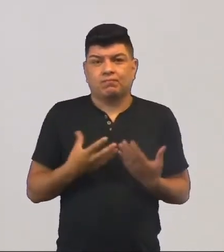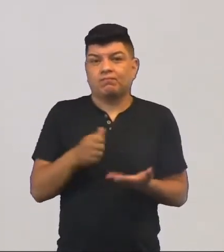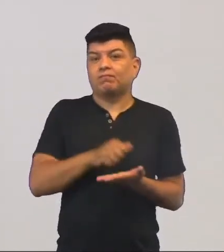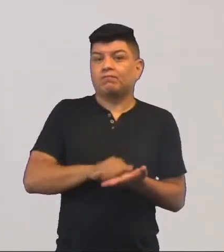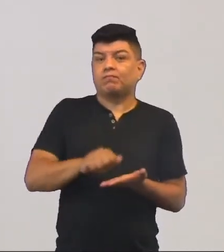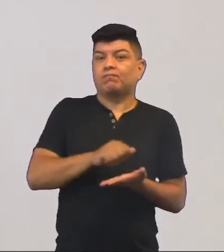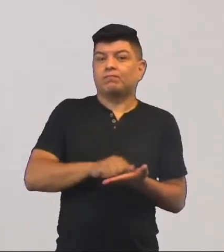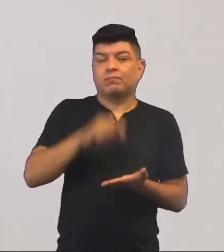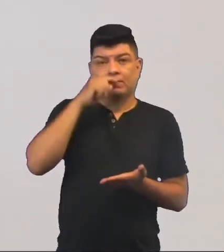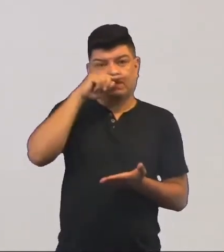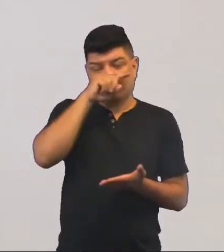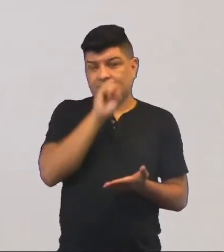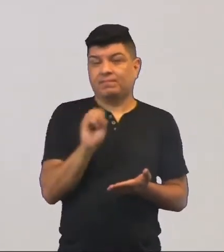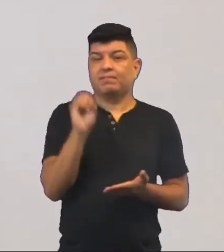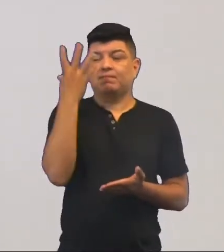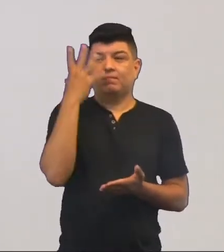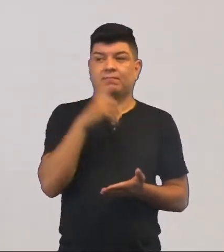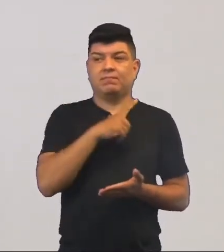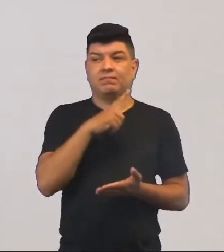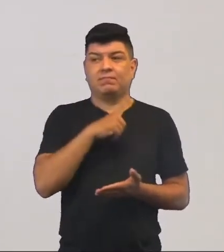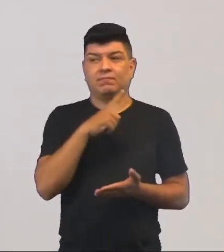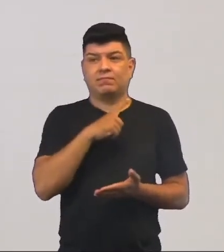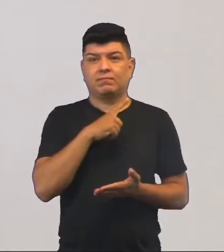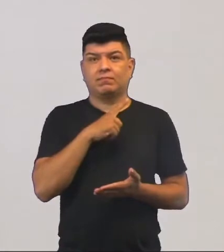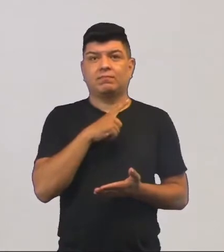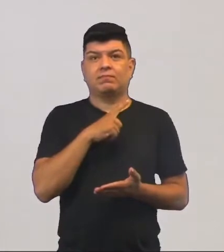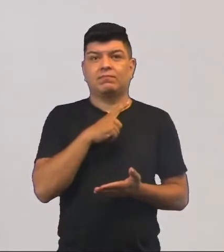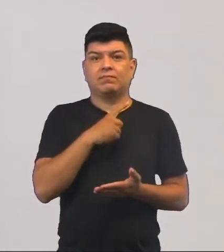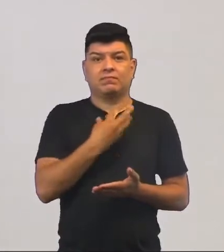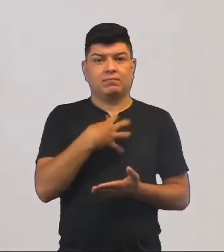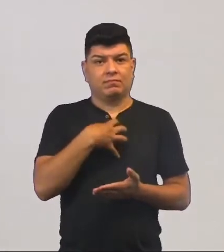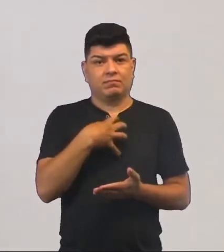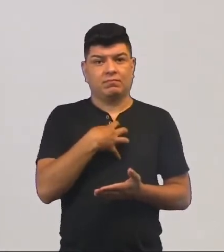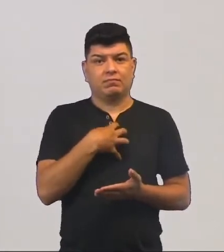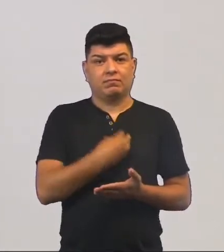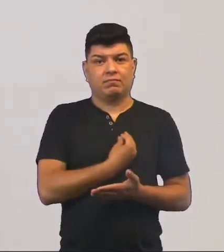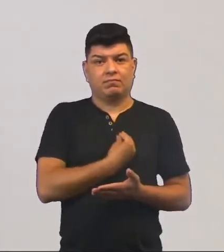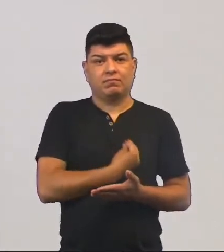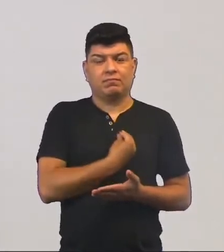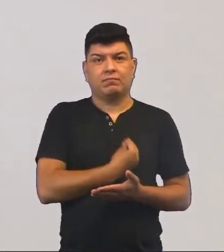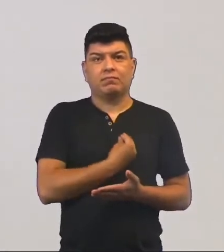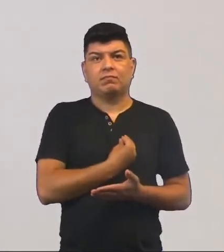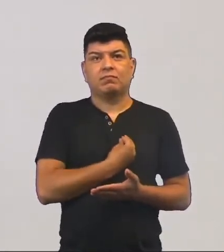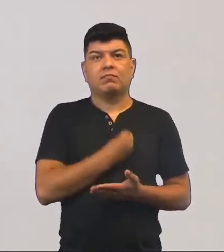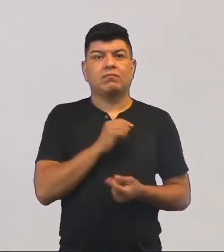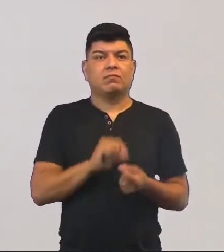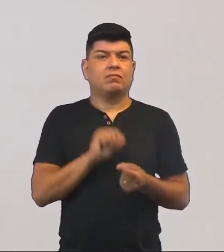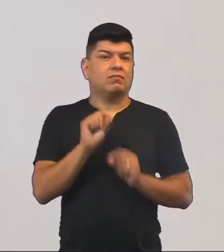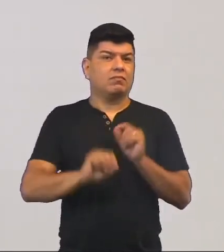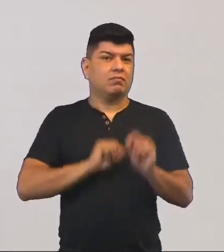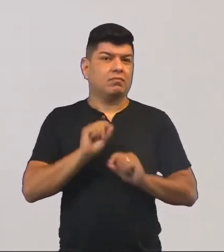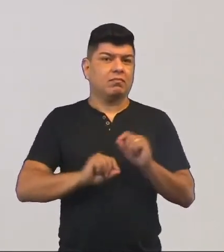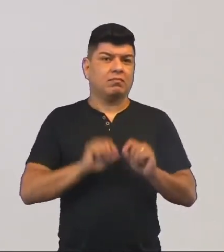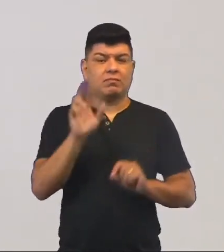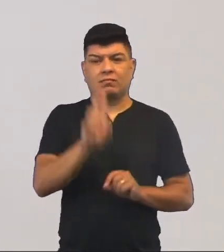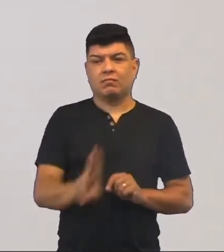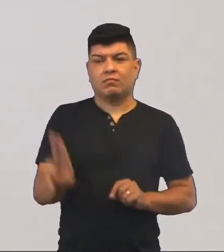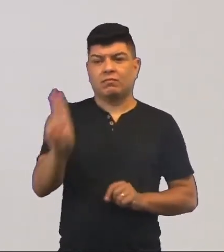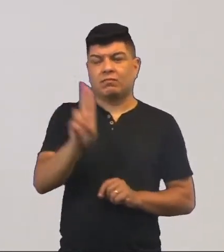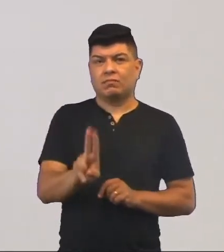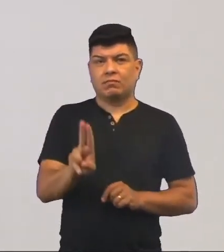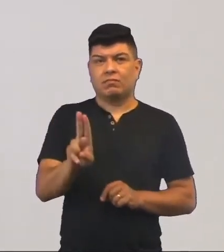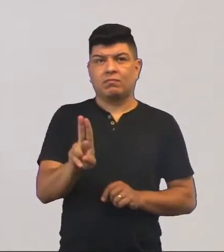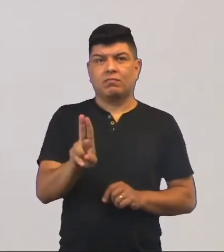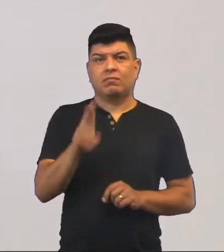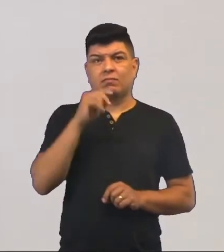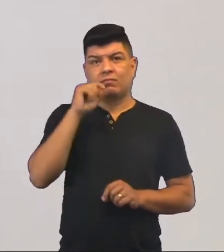registrar acontecimentos que haviam passado com eles na sua vida. Então, o que eles faziam? Eles usavam,